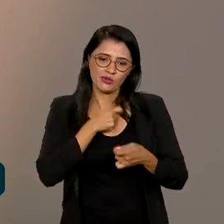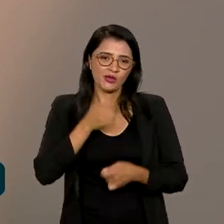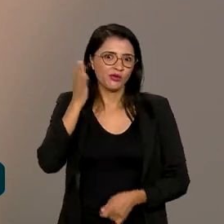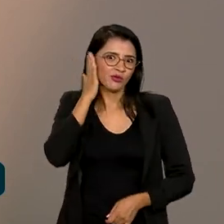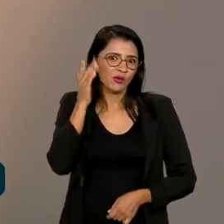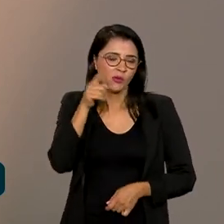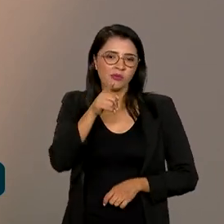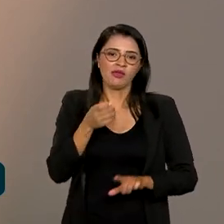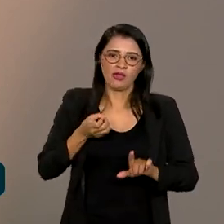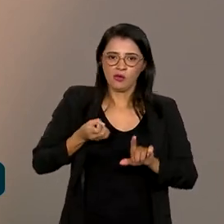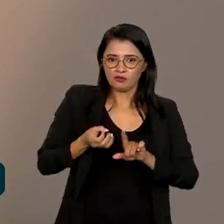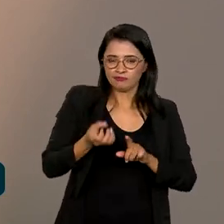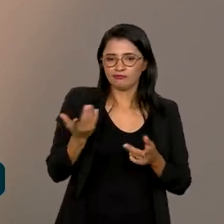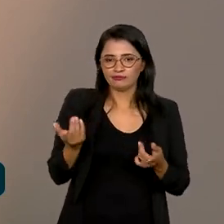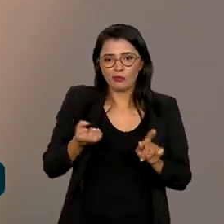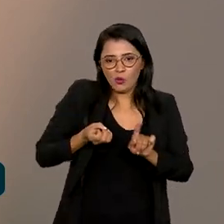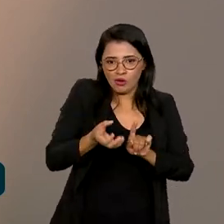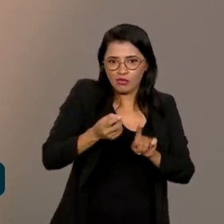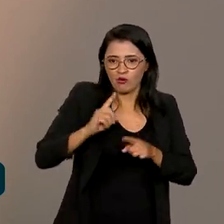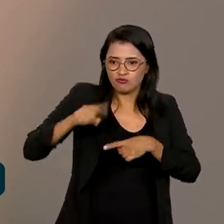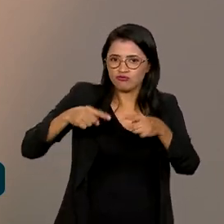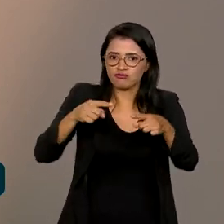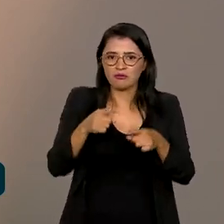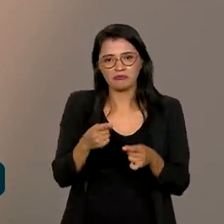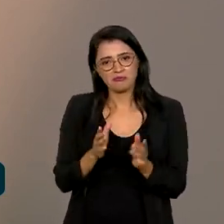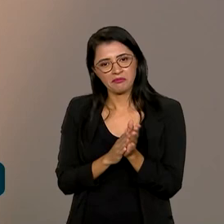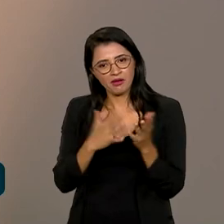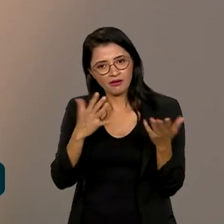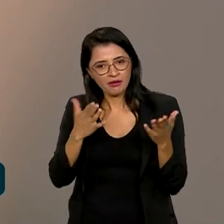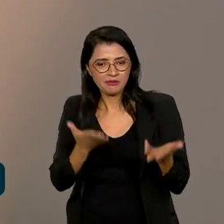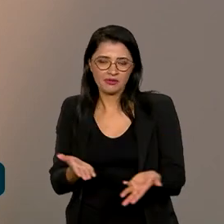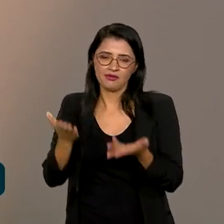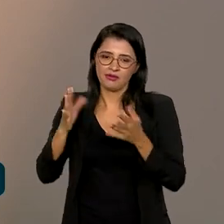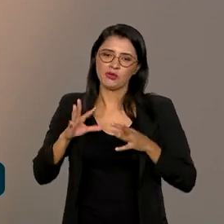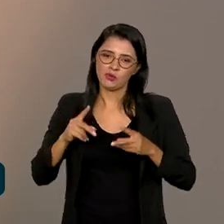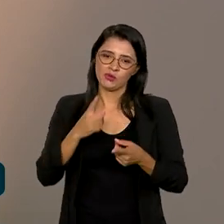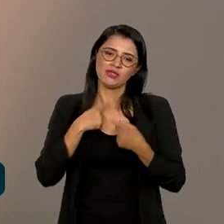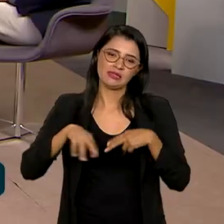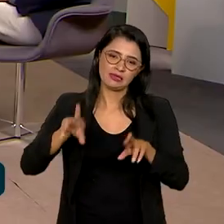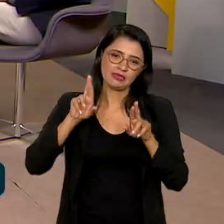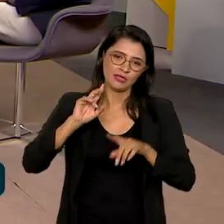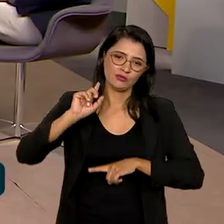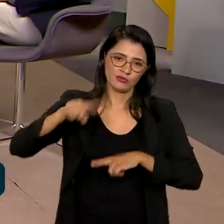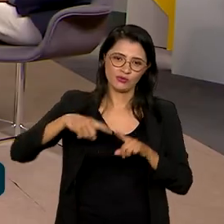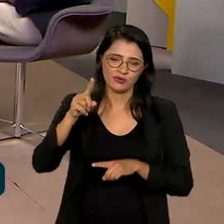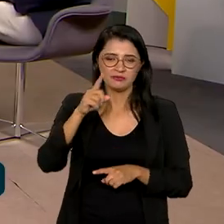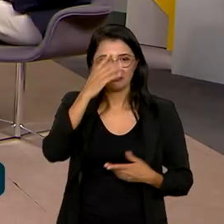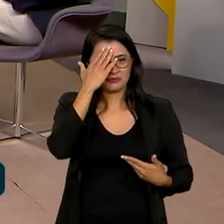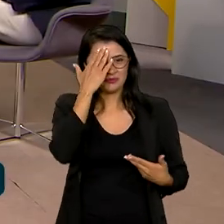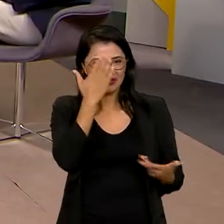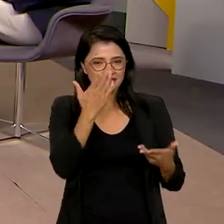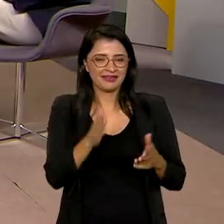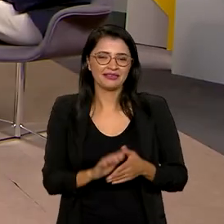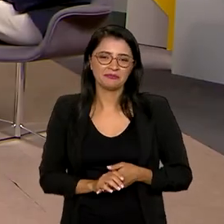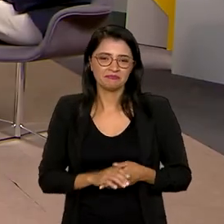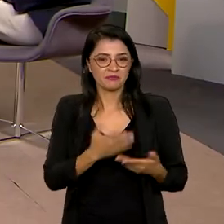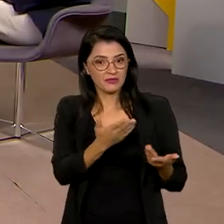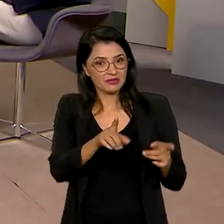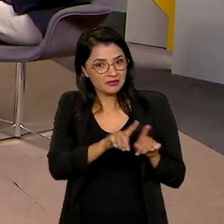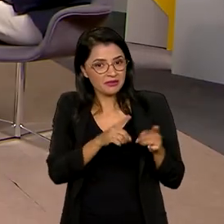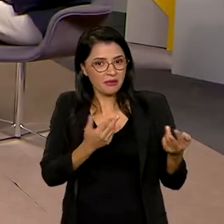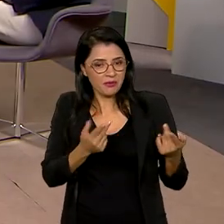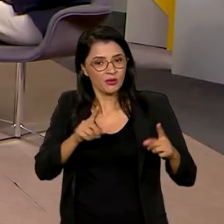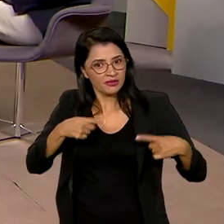o canal aí está indo de venta e poupa. Parabéns a todos. Eu desejo muito sucesso. Obrigada para a senhora também nos